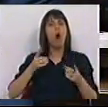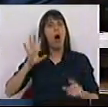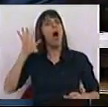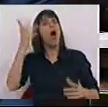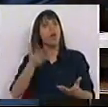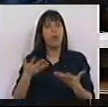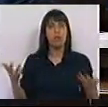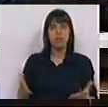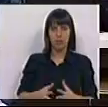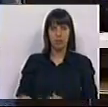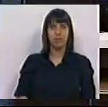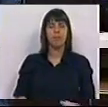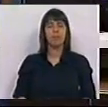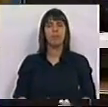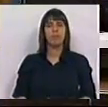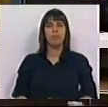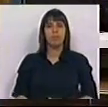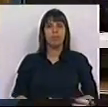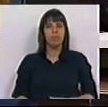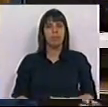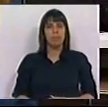está a acontecer? Sra. que concluir, Sr. Deputado?